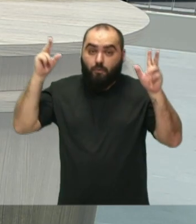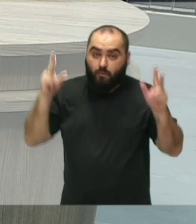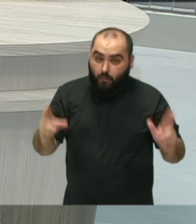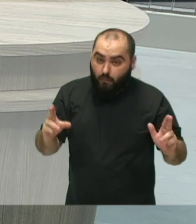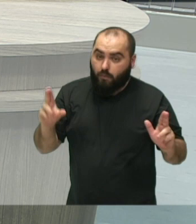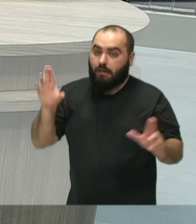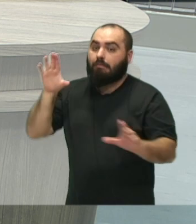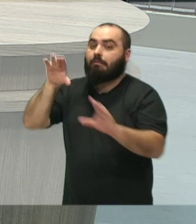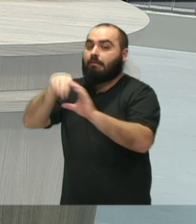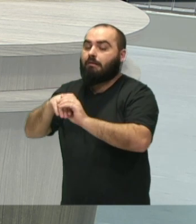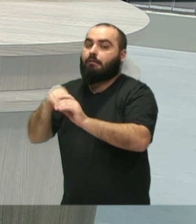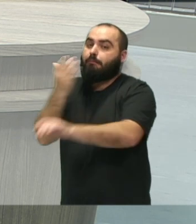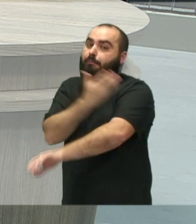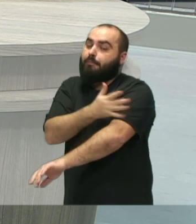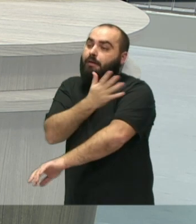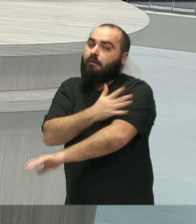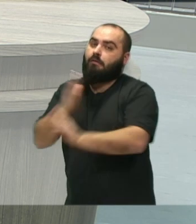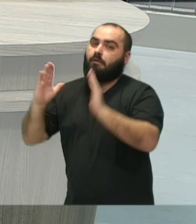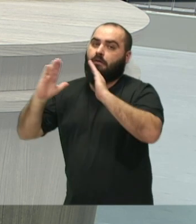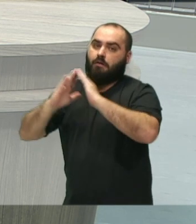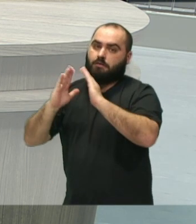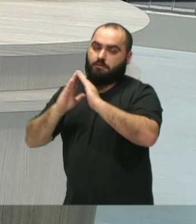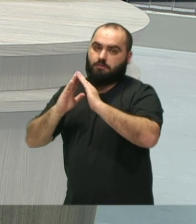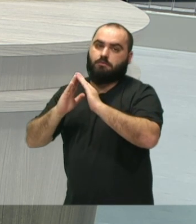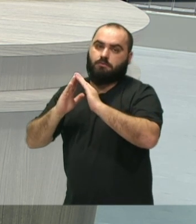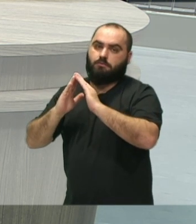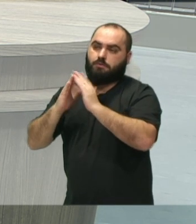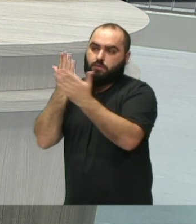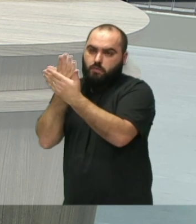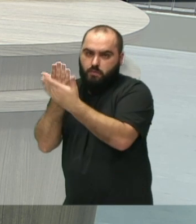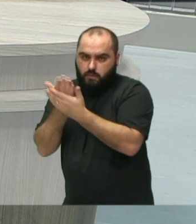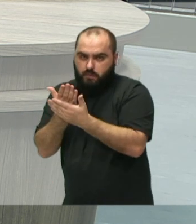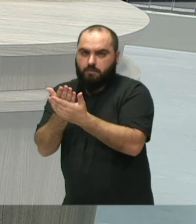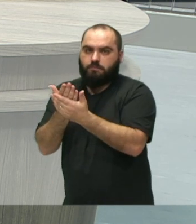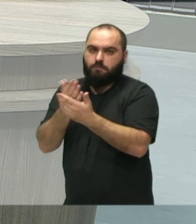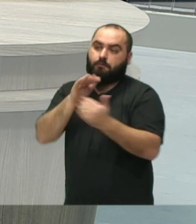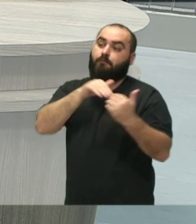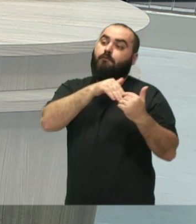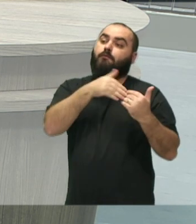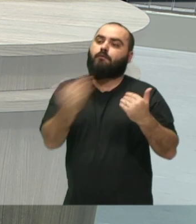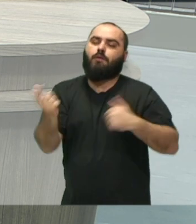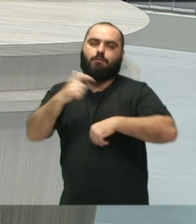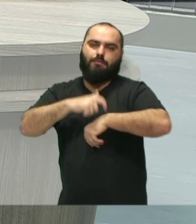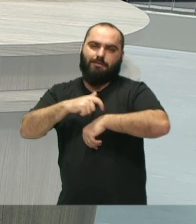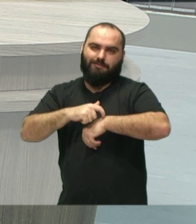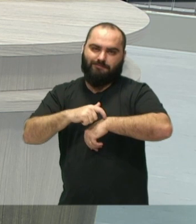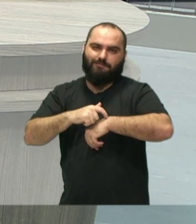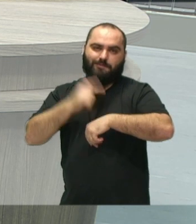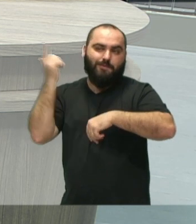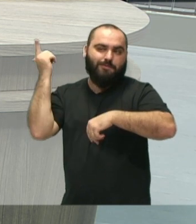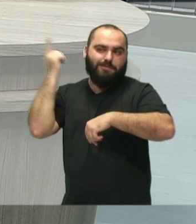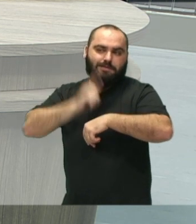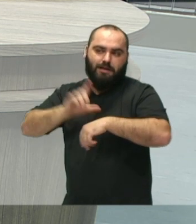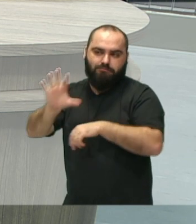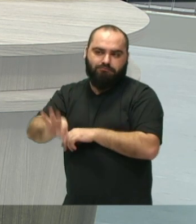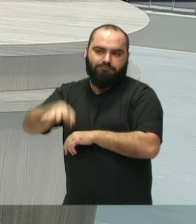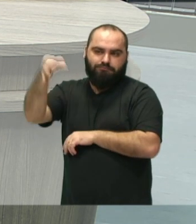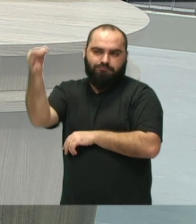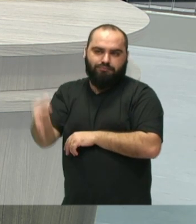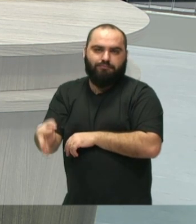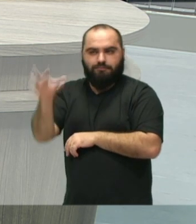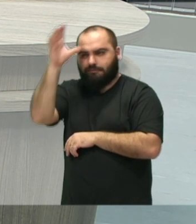exercício, de estudo fora daquele horário, para que ele possa estar se dedicando às